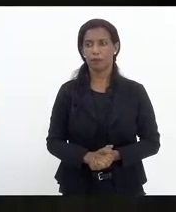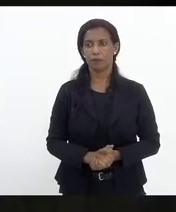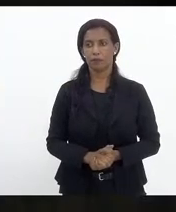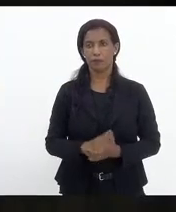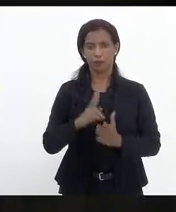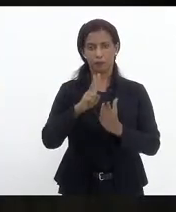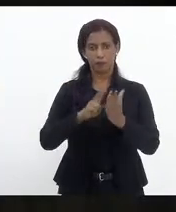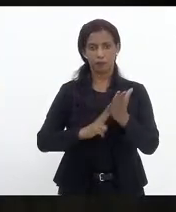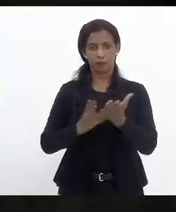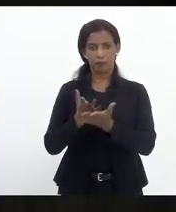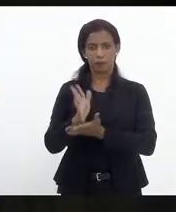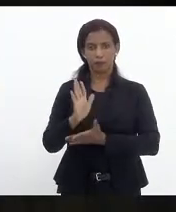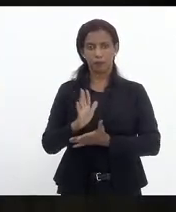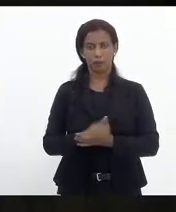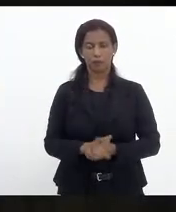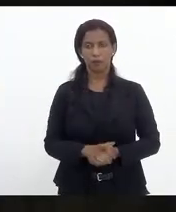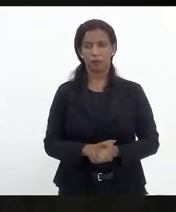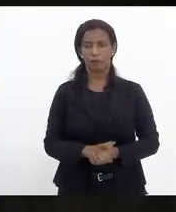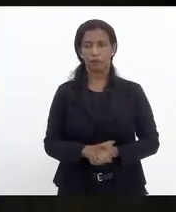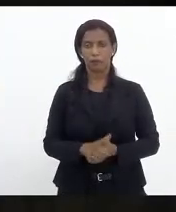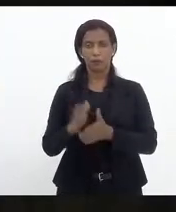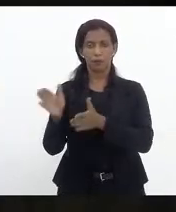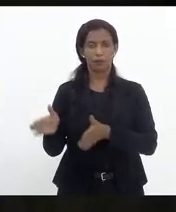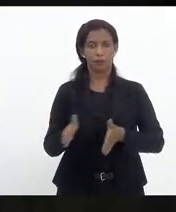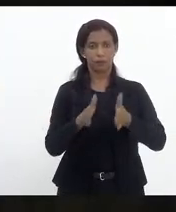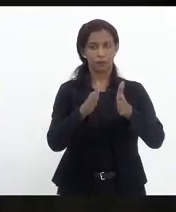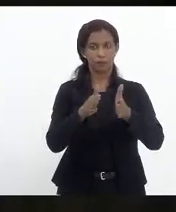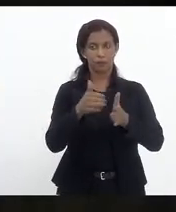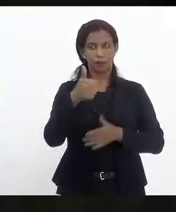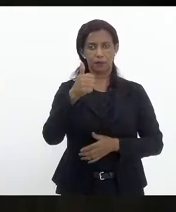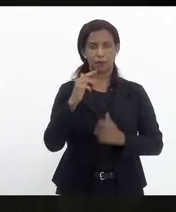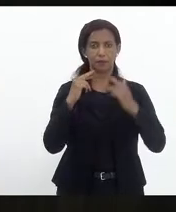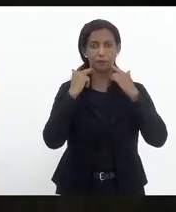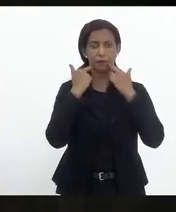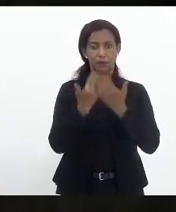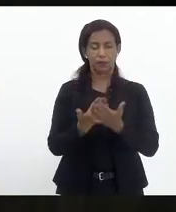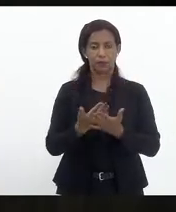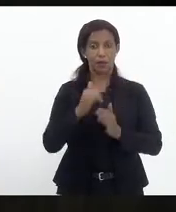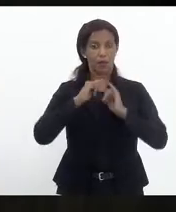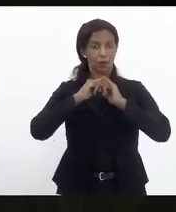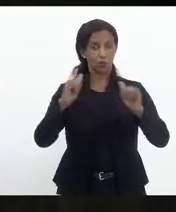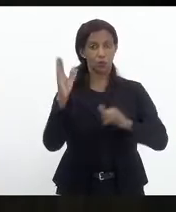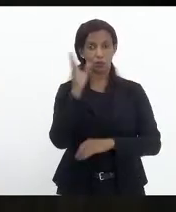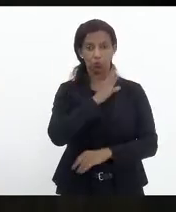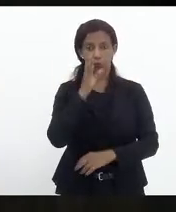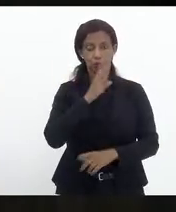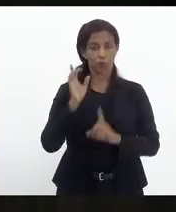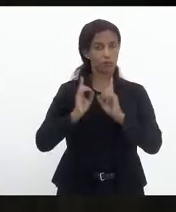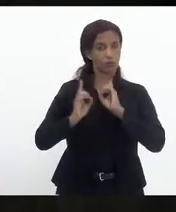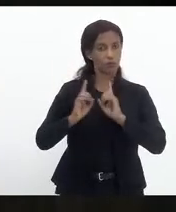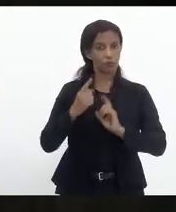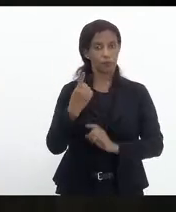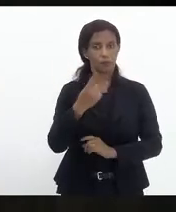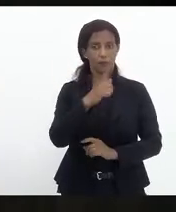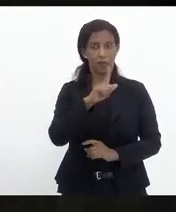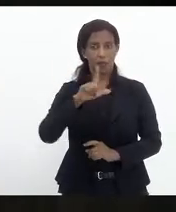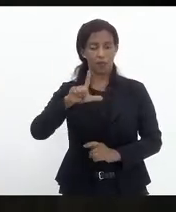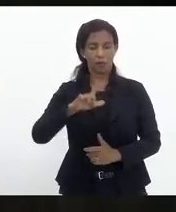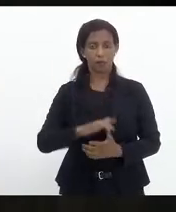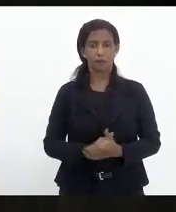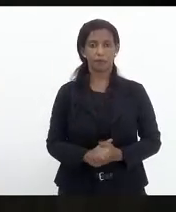Lida e aprovada a ata passa-se a primeira sessão ordinária do dia. anuncio em regime de urgência e discussão única projeto de lei